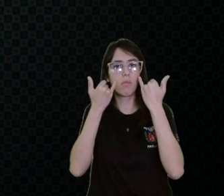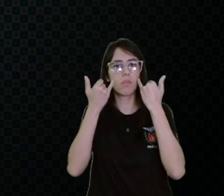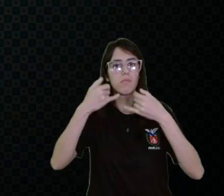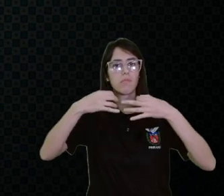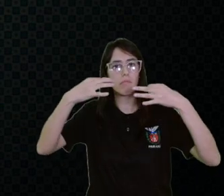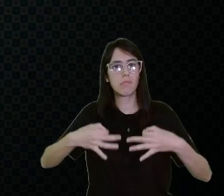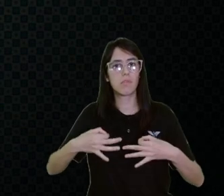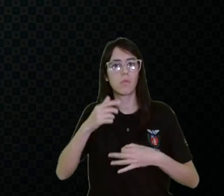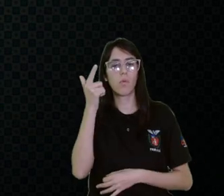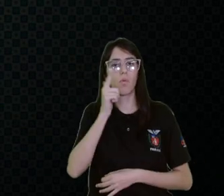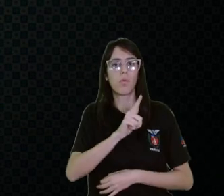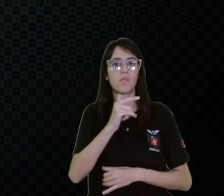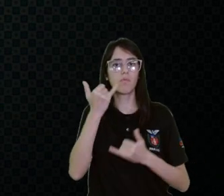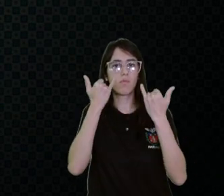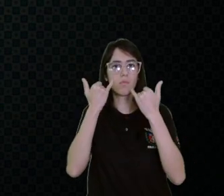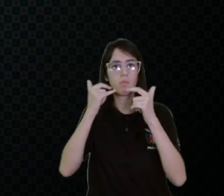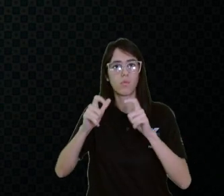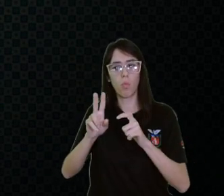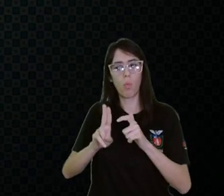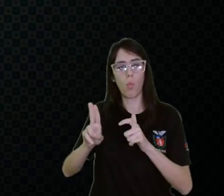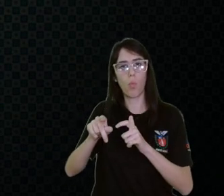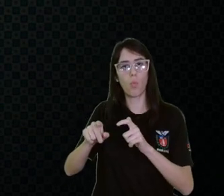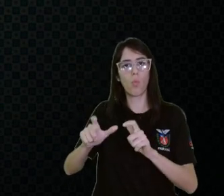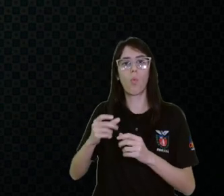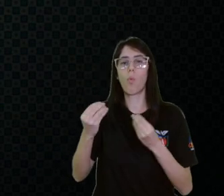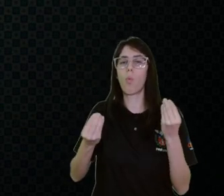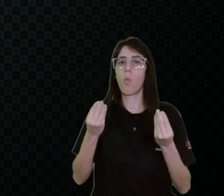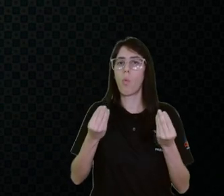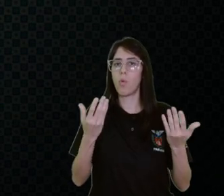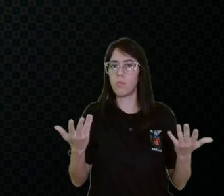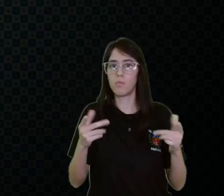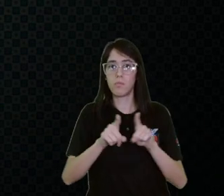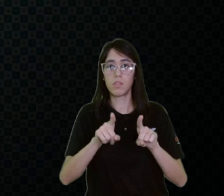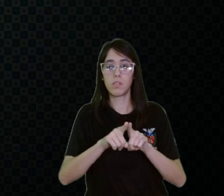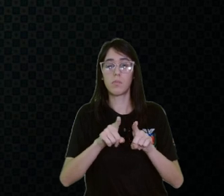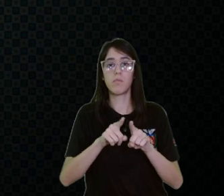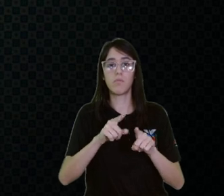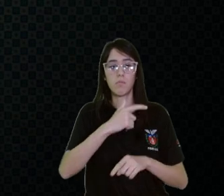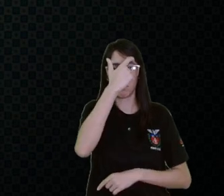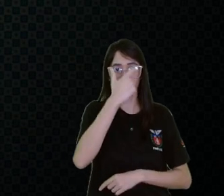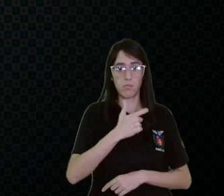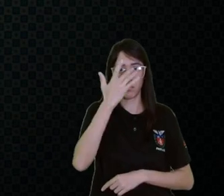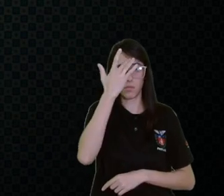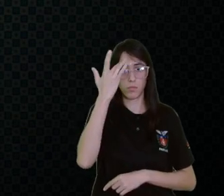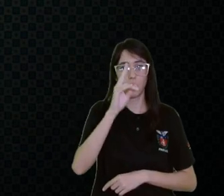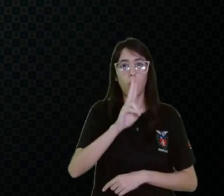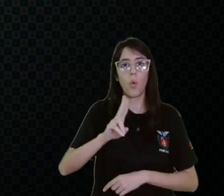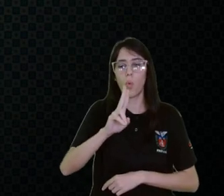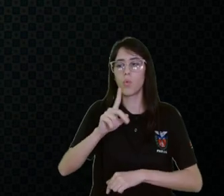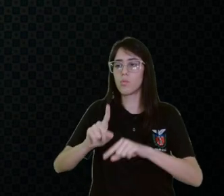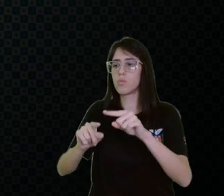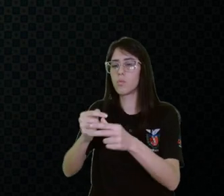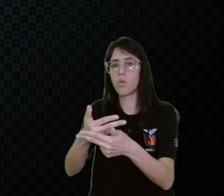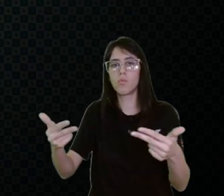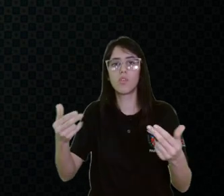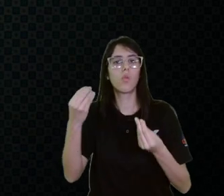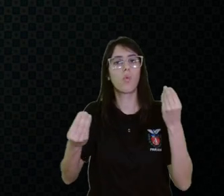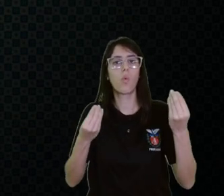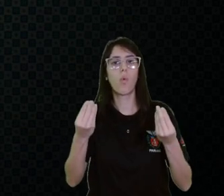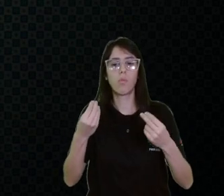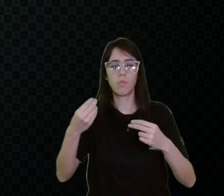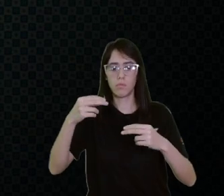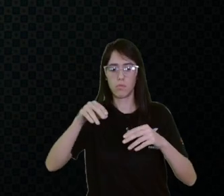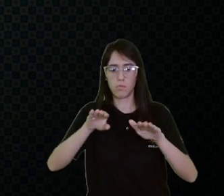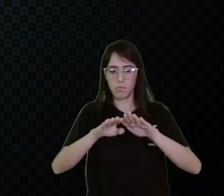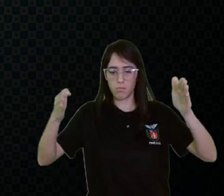acesso desse ambiente. A usabilidade. Então, a relação do indivíduo com aquele equipamento, com aquele imobiliário, com aquela carteira, com